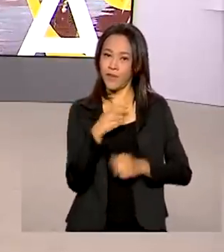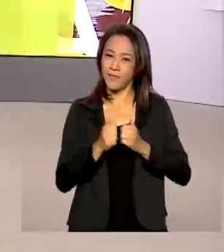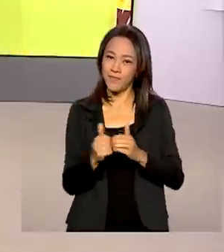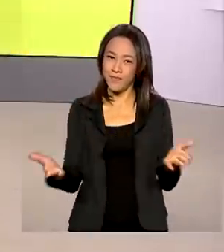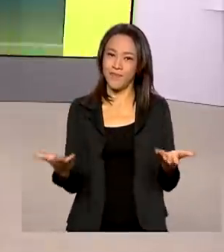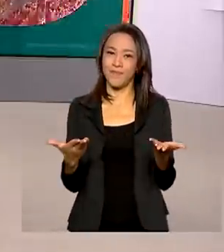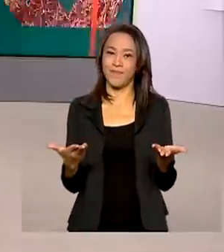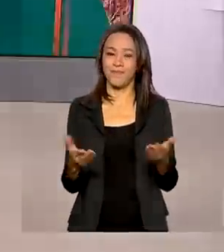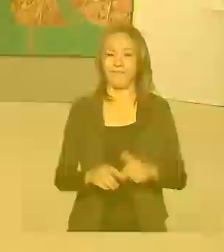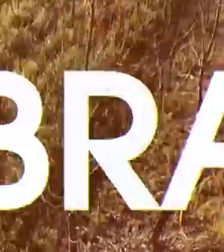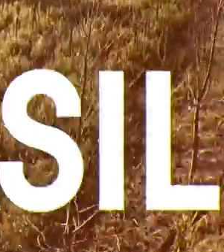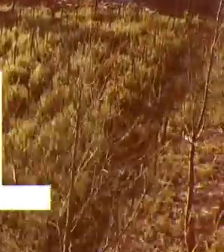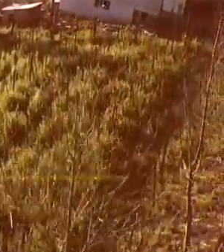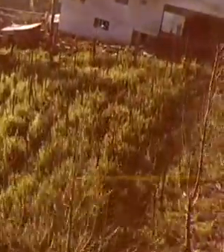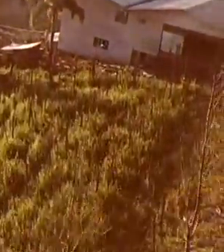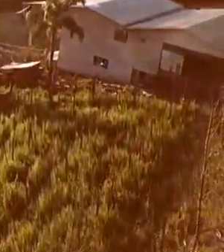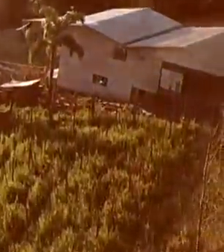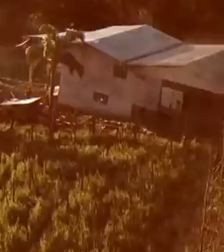começando.